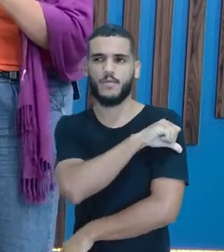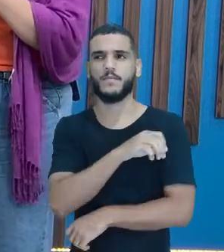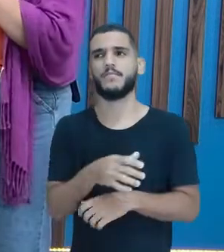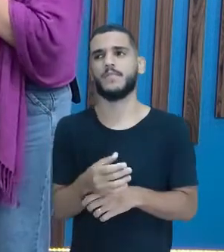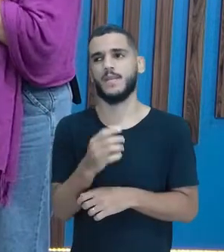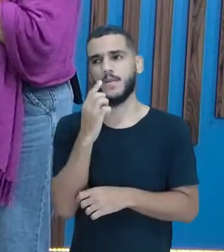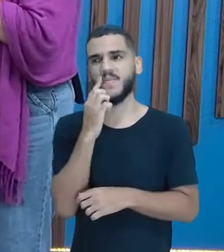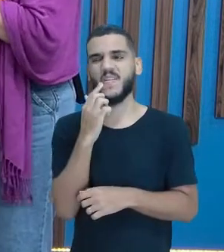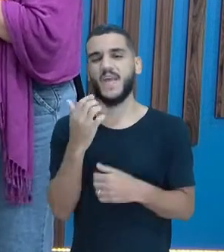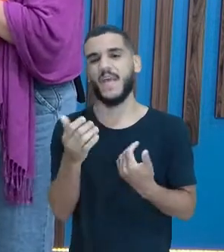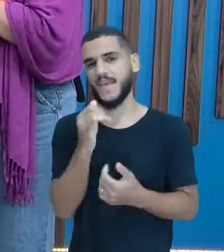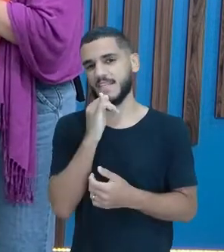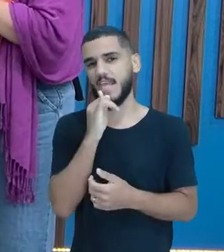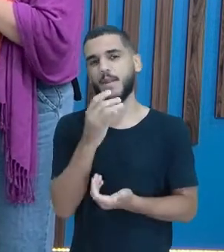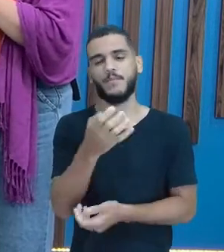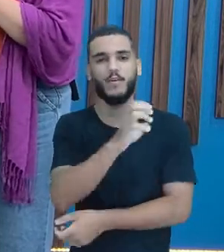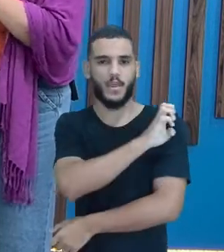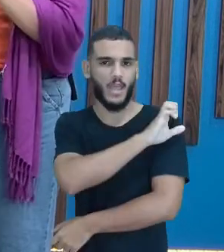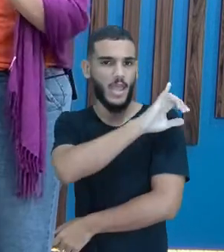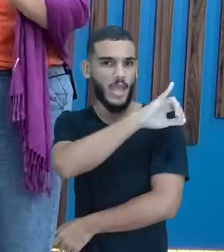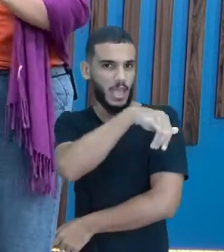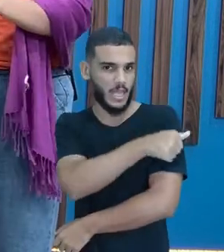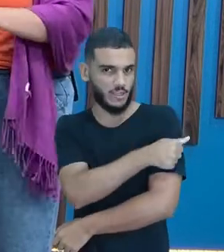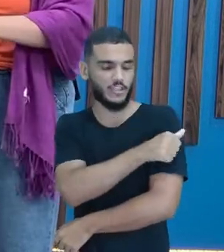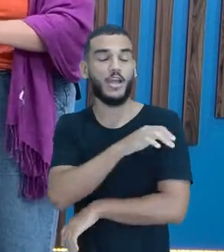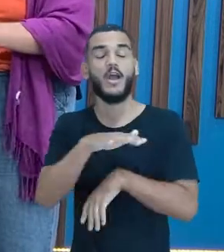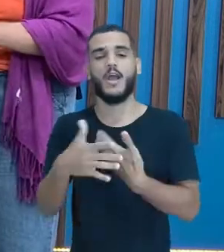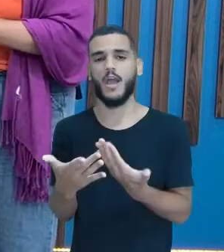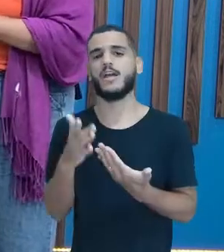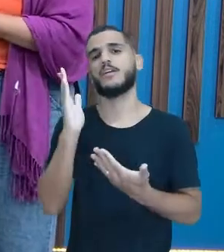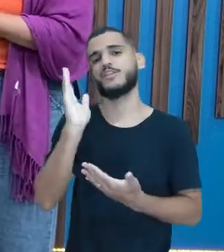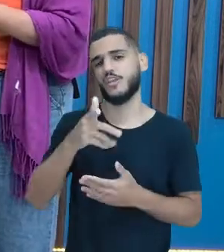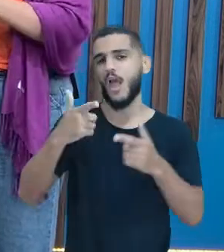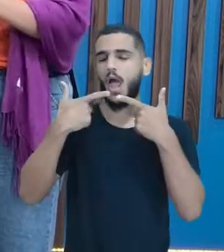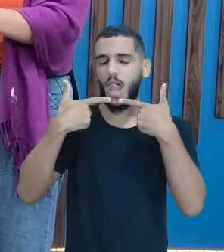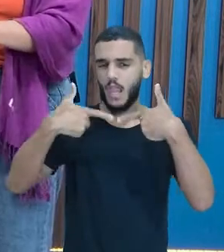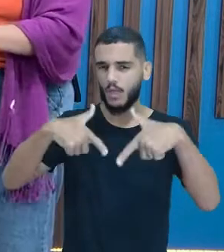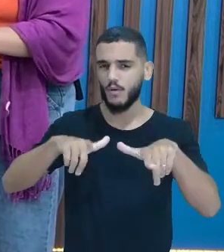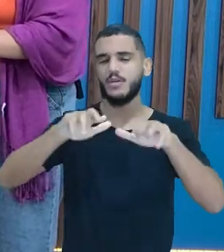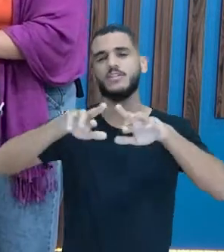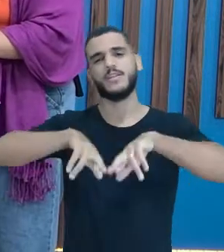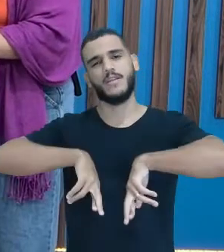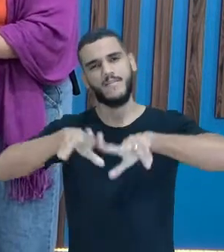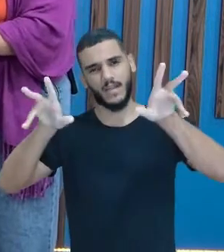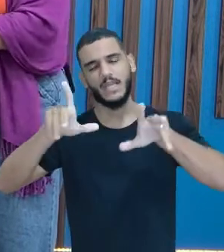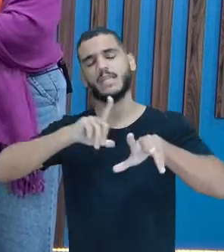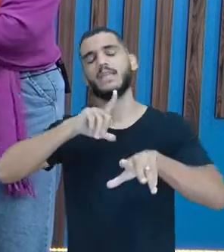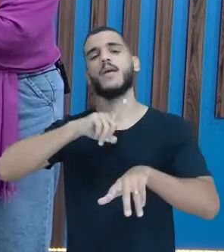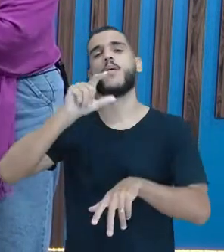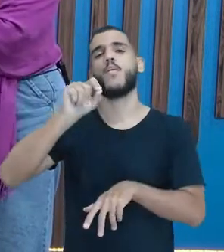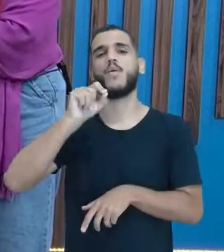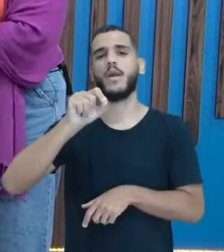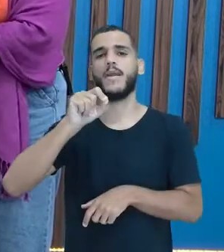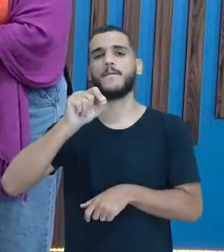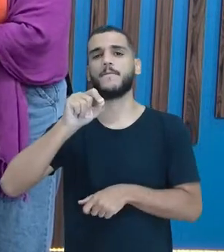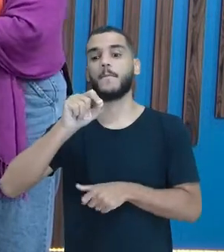nono. Se for da EJA. Se for da modalidade EJA. Ou seja, a linguagem, né? Existe um trabalho